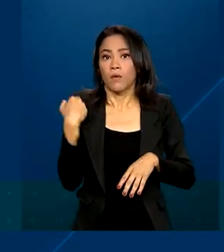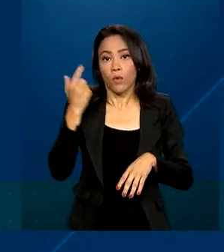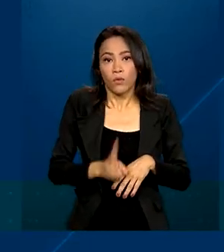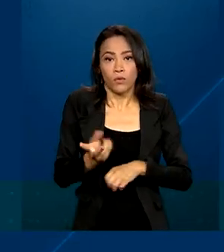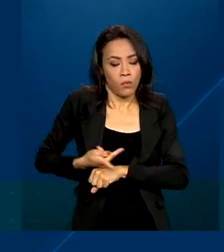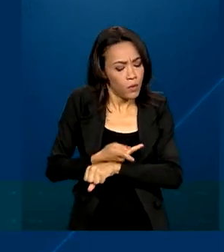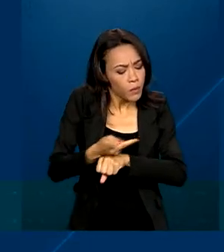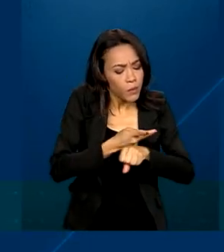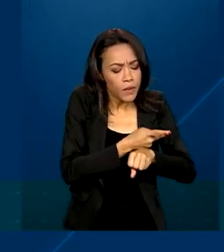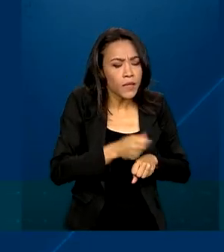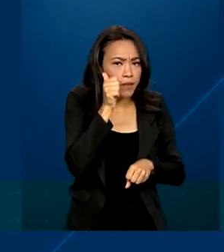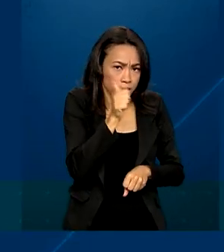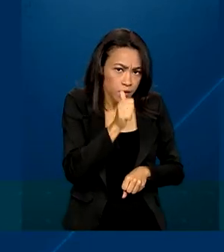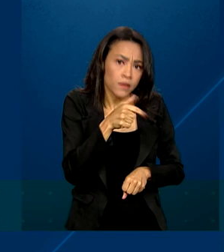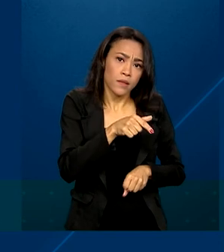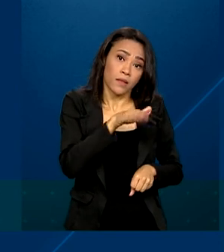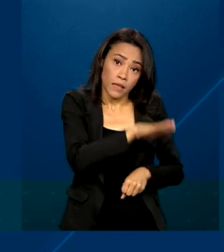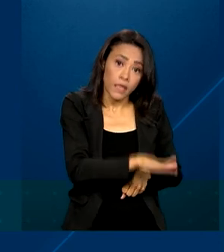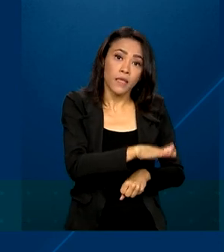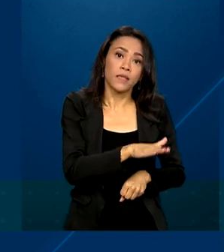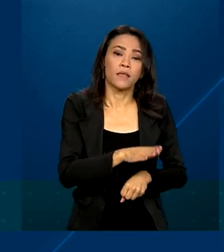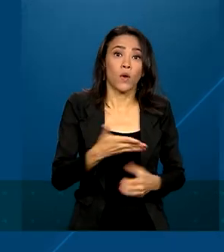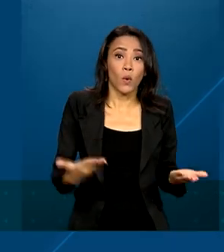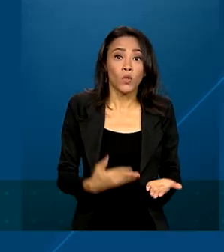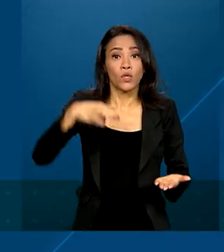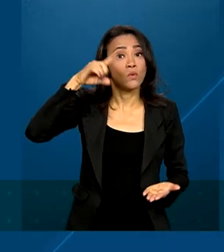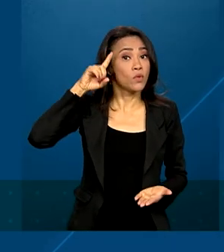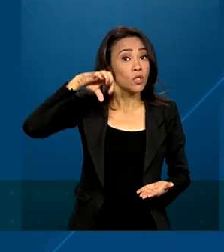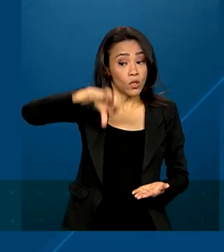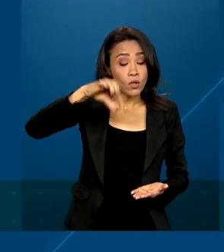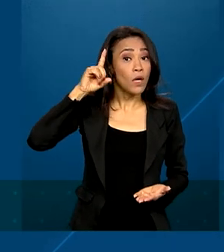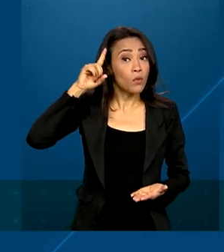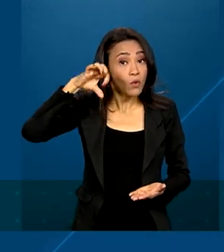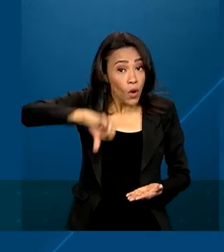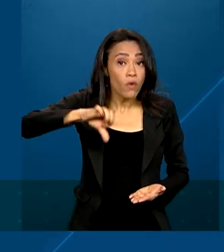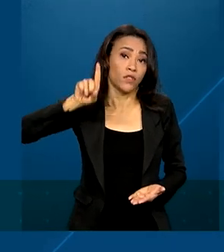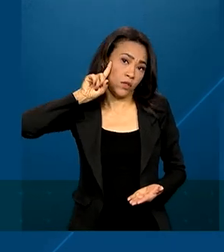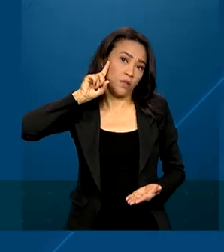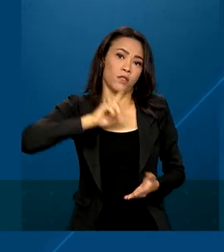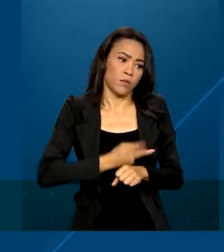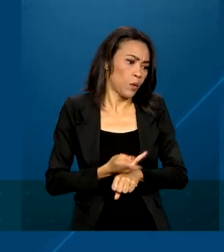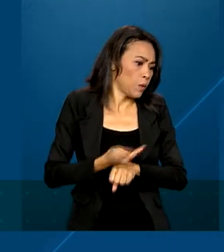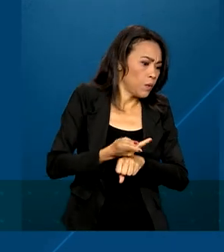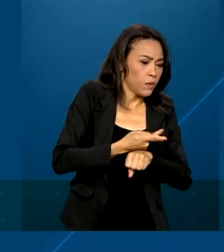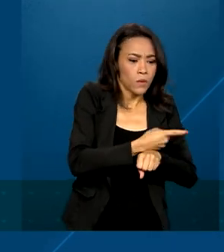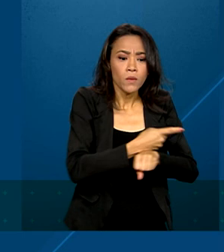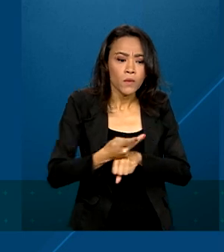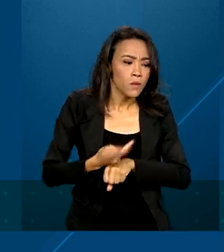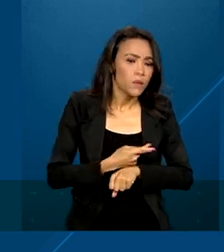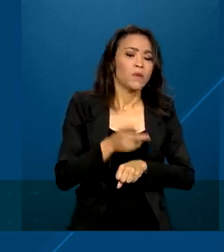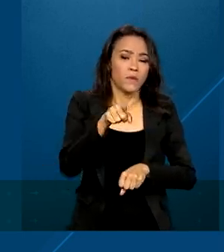criança, que é a Gabriela Santos Leite, entram hoje no nono dia. Os ministros Jader Filho e Valdez Góes